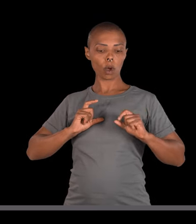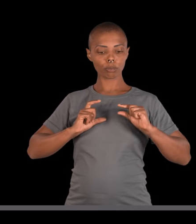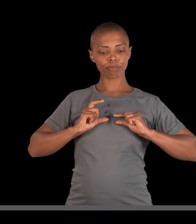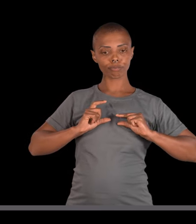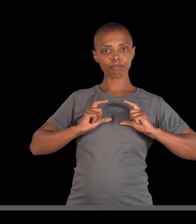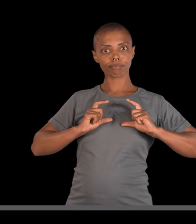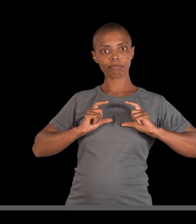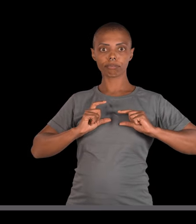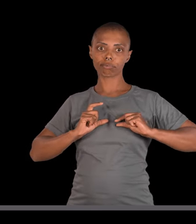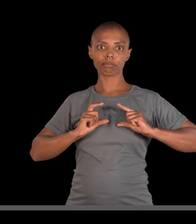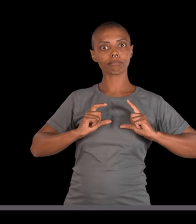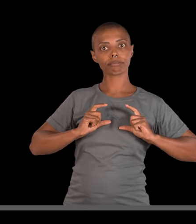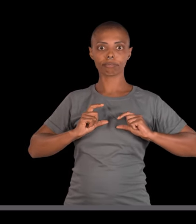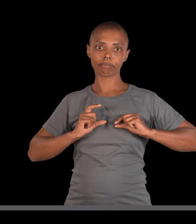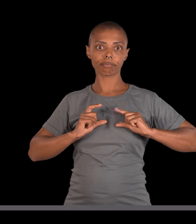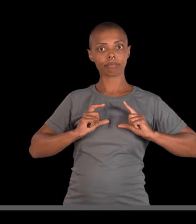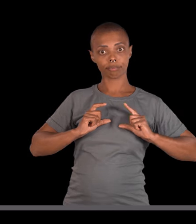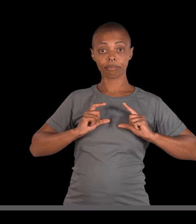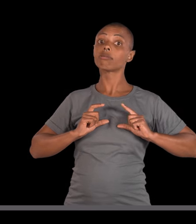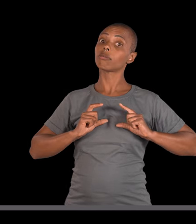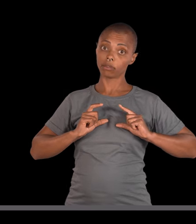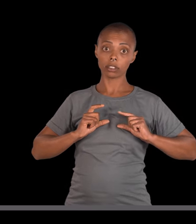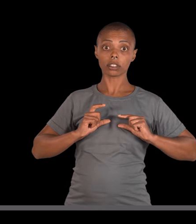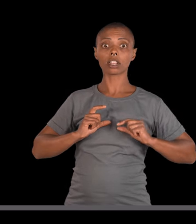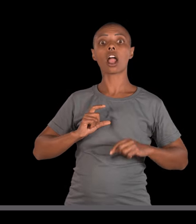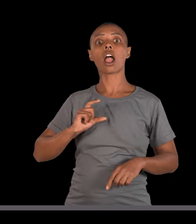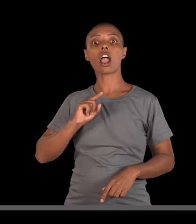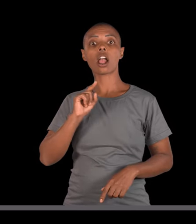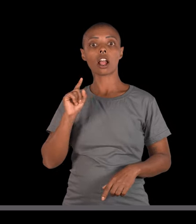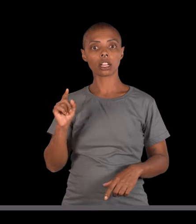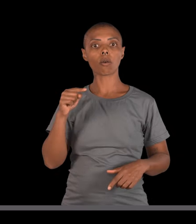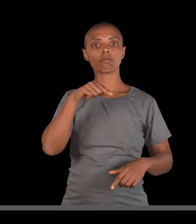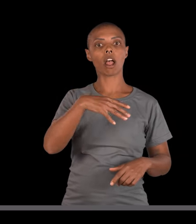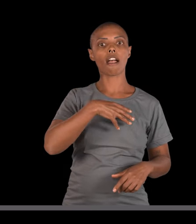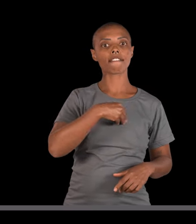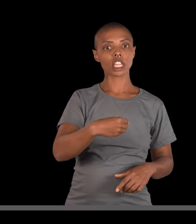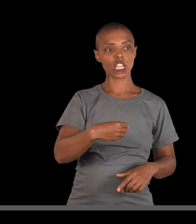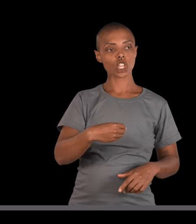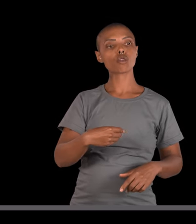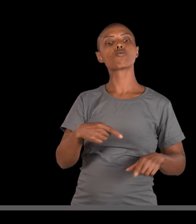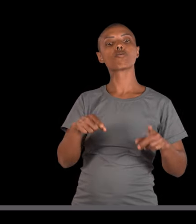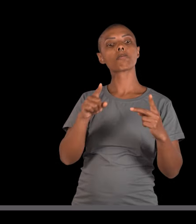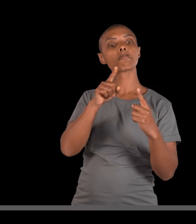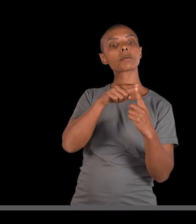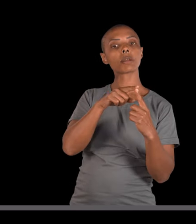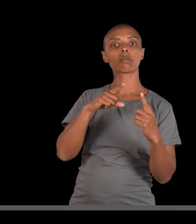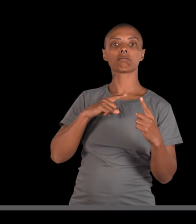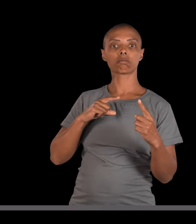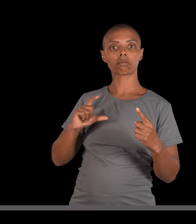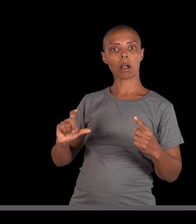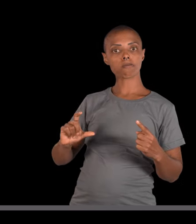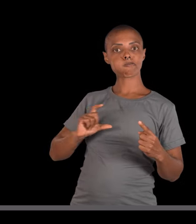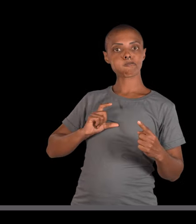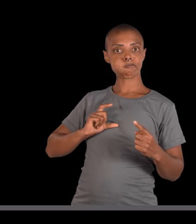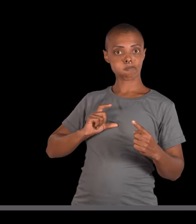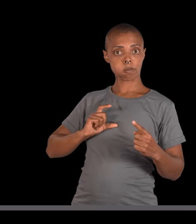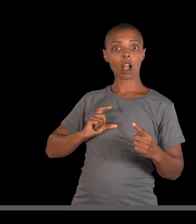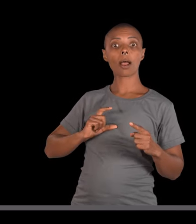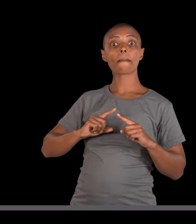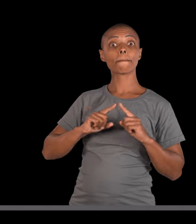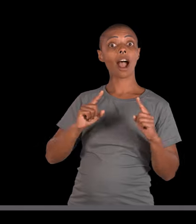Então, aqui vai carregar um Fzão, aqui vai carregar um Fzão, esse filhão aqui também vai carregar um Fzão.